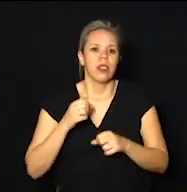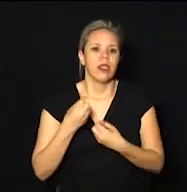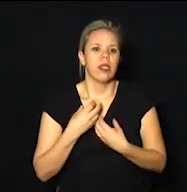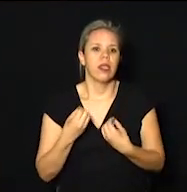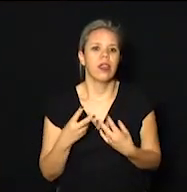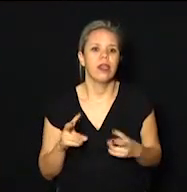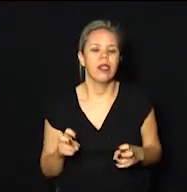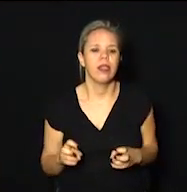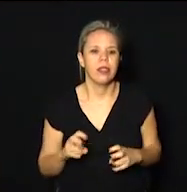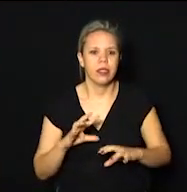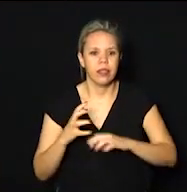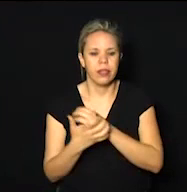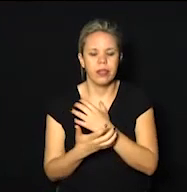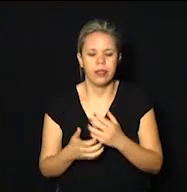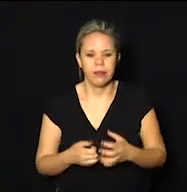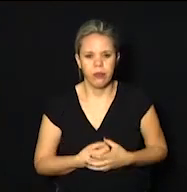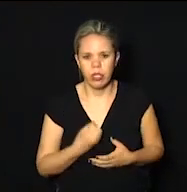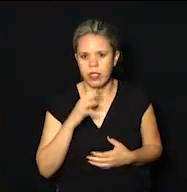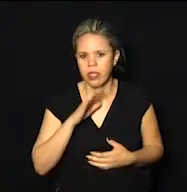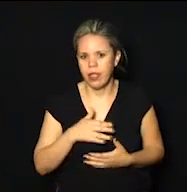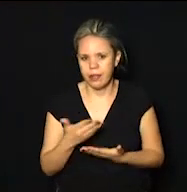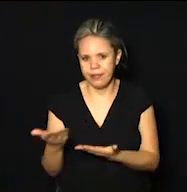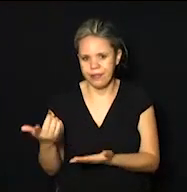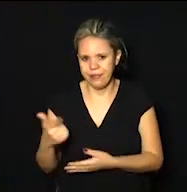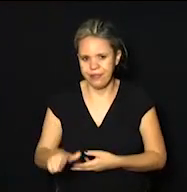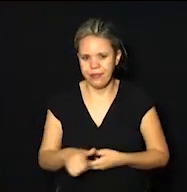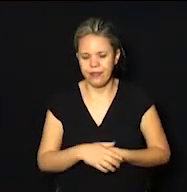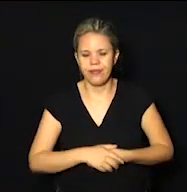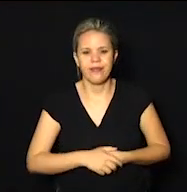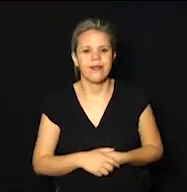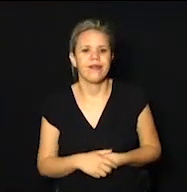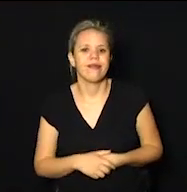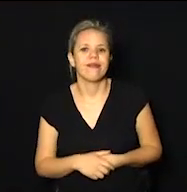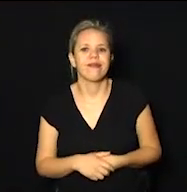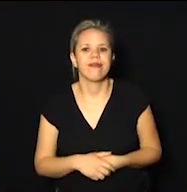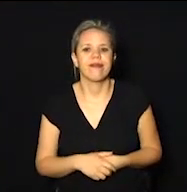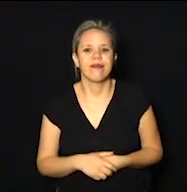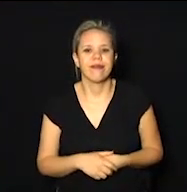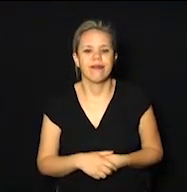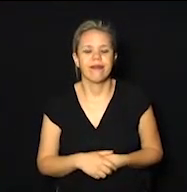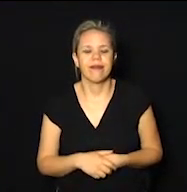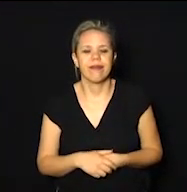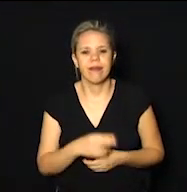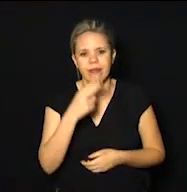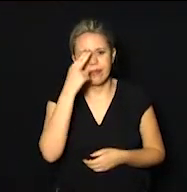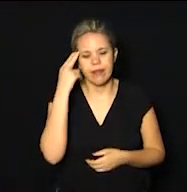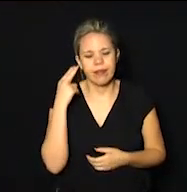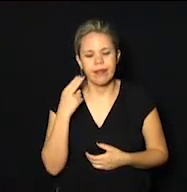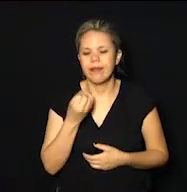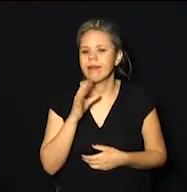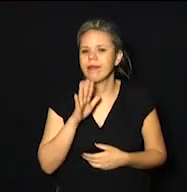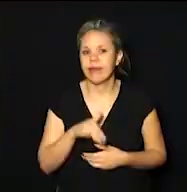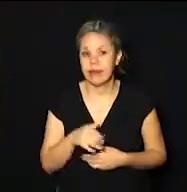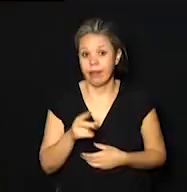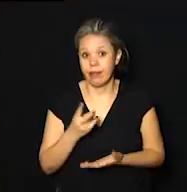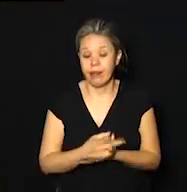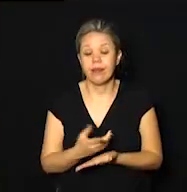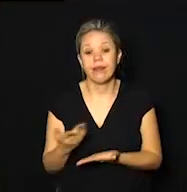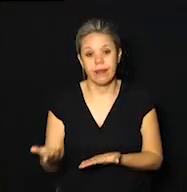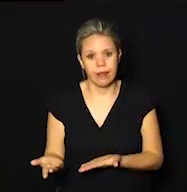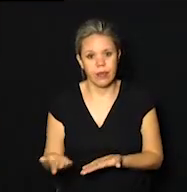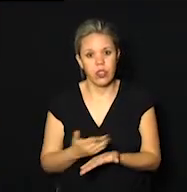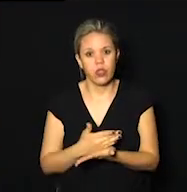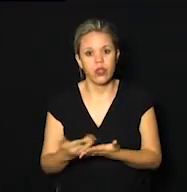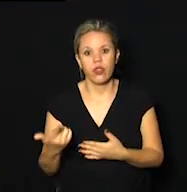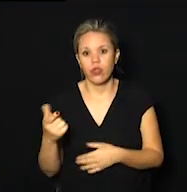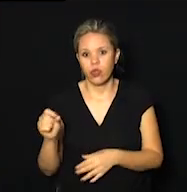sobre coronavírus, Vivi. Boa tarde para você novamente. Oi, Gabriel. Agora, boa tarde, né? Isso mesmo. A coletiva começou às